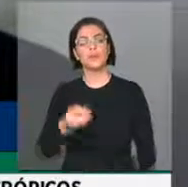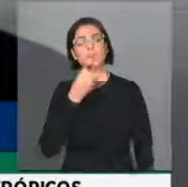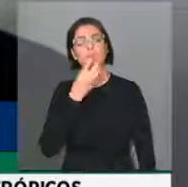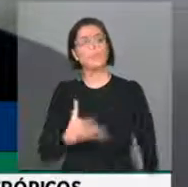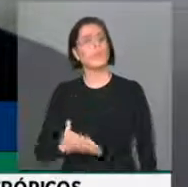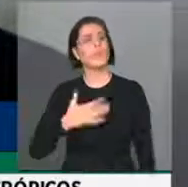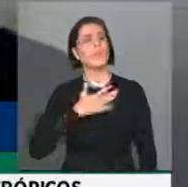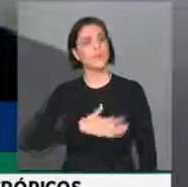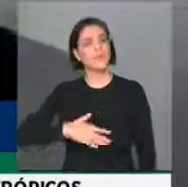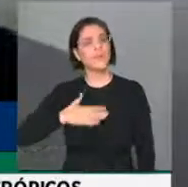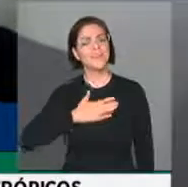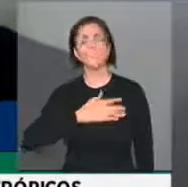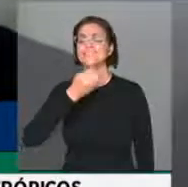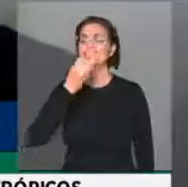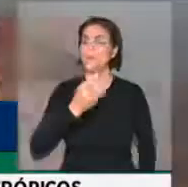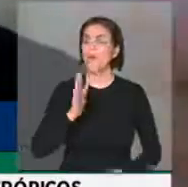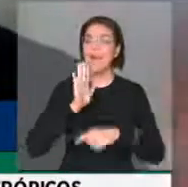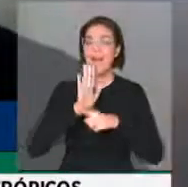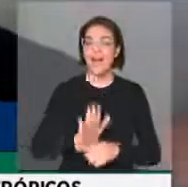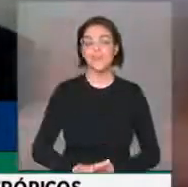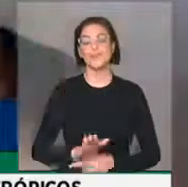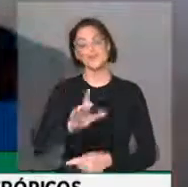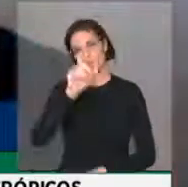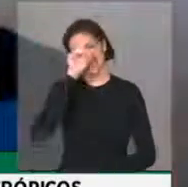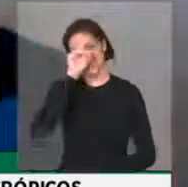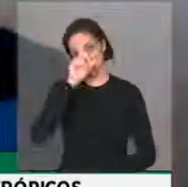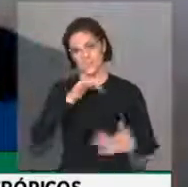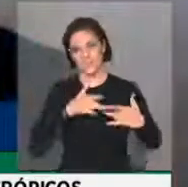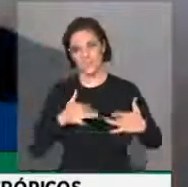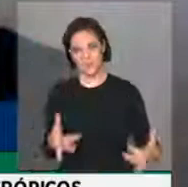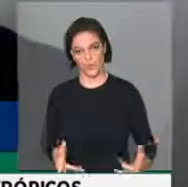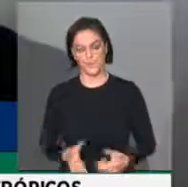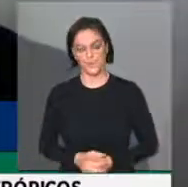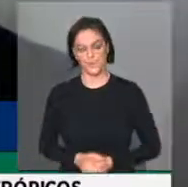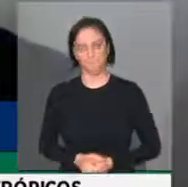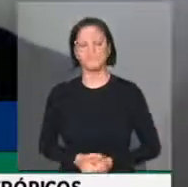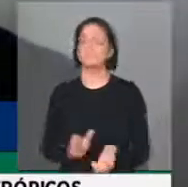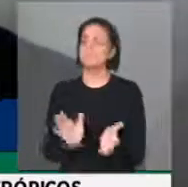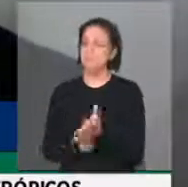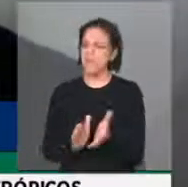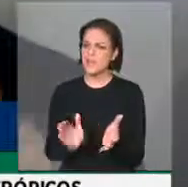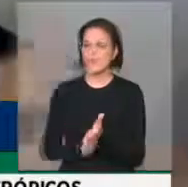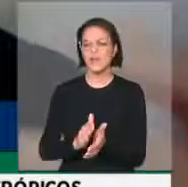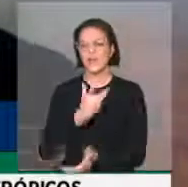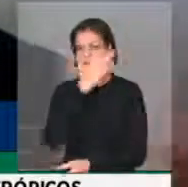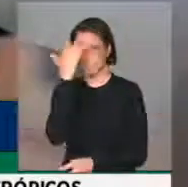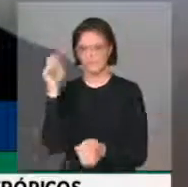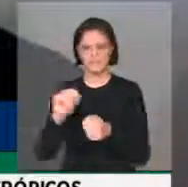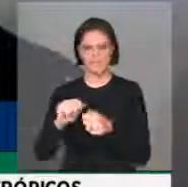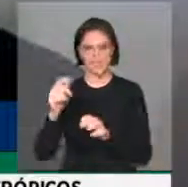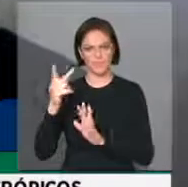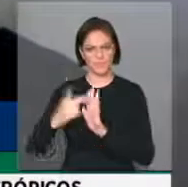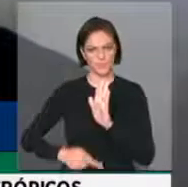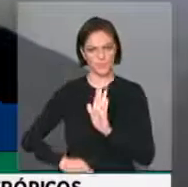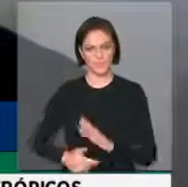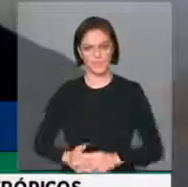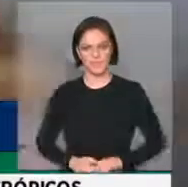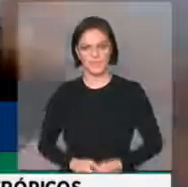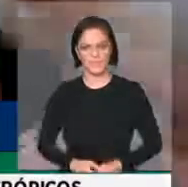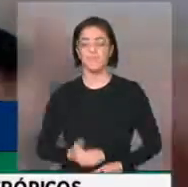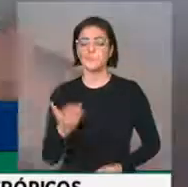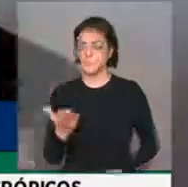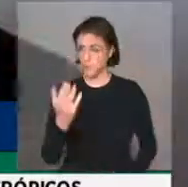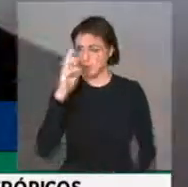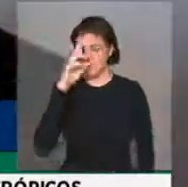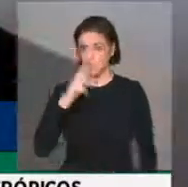filantropia e Santas Casas. Fica aqui meus parabéns a quem tem autoria deste projeto, a Vossa Excelência, tão criticado,